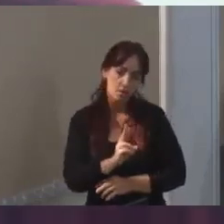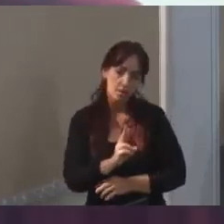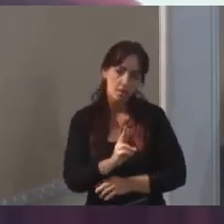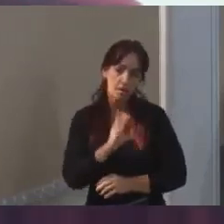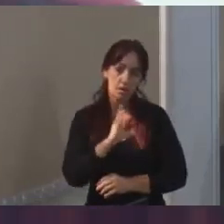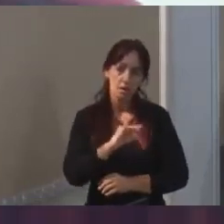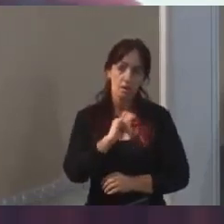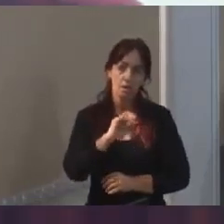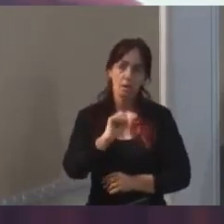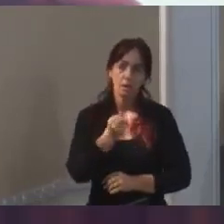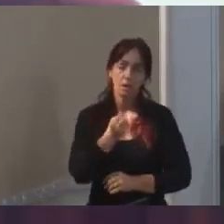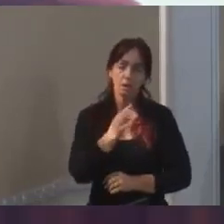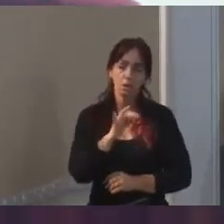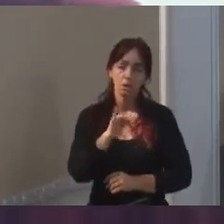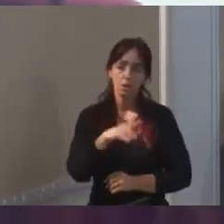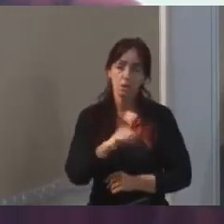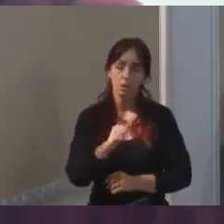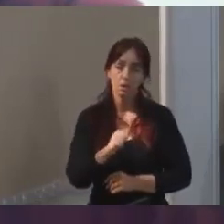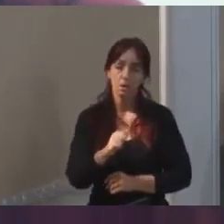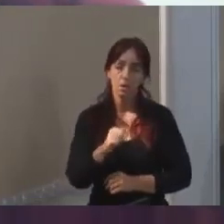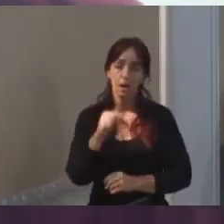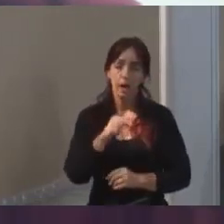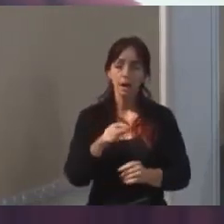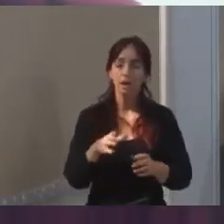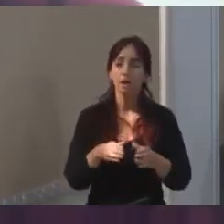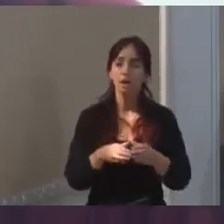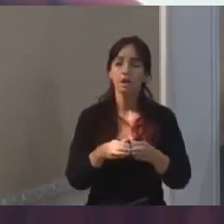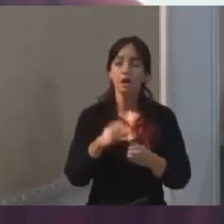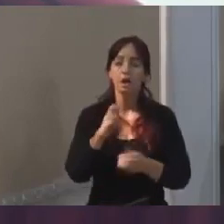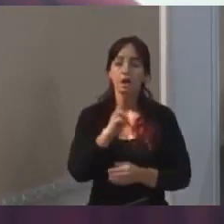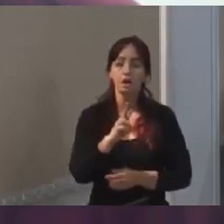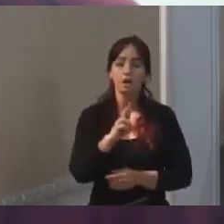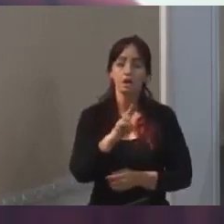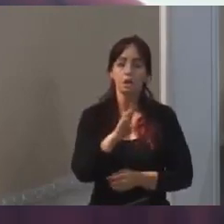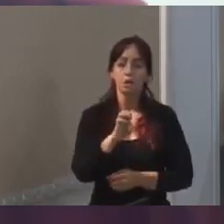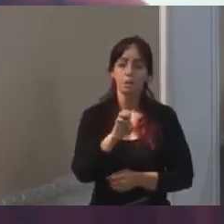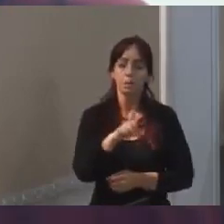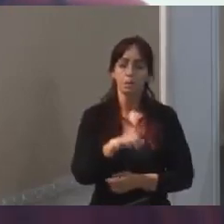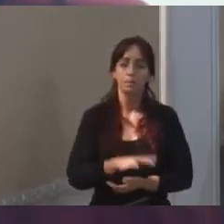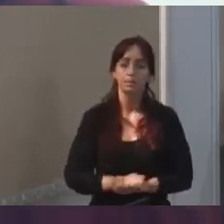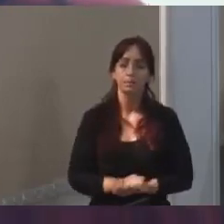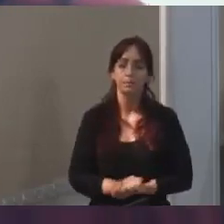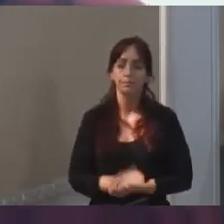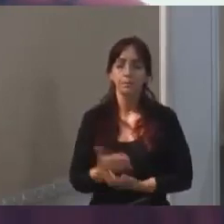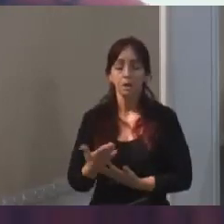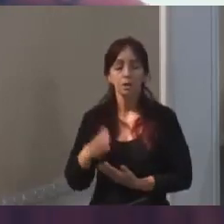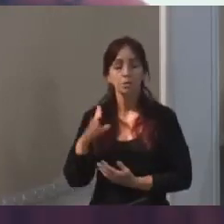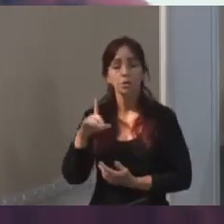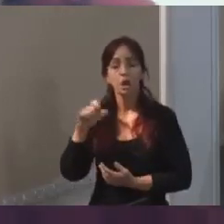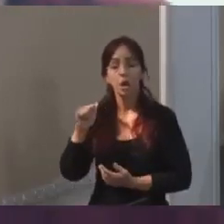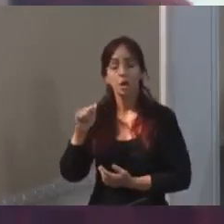Cristina Magalhães, aqui da Urbel. Ok, senhora Cristina. Então, o senhor Cláudio fez uma